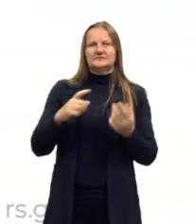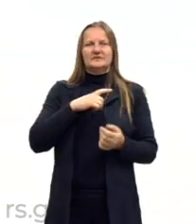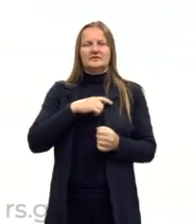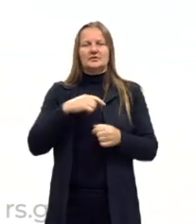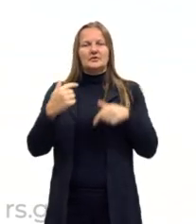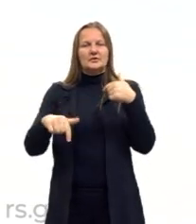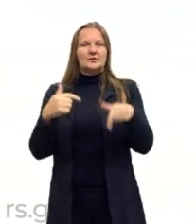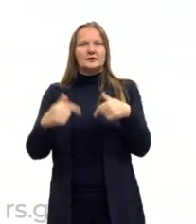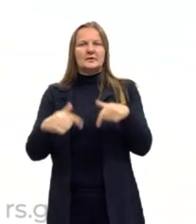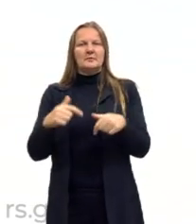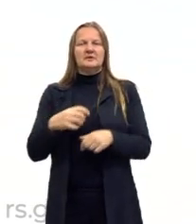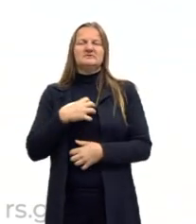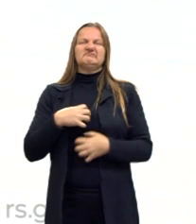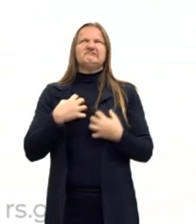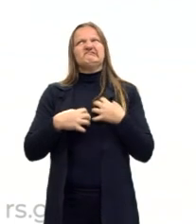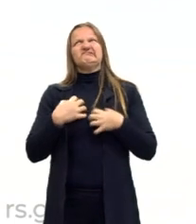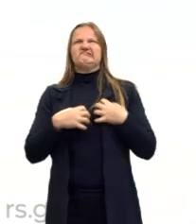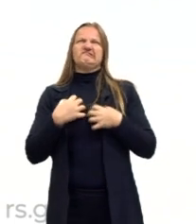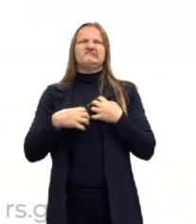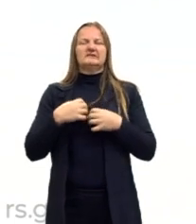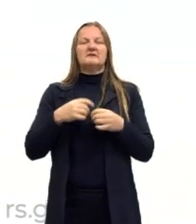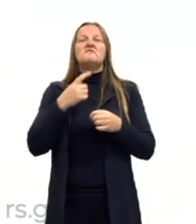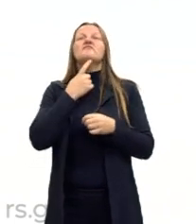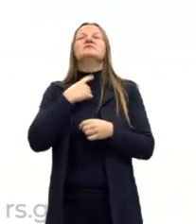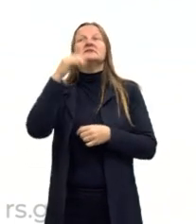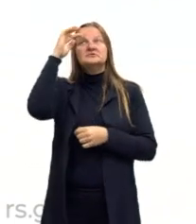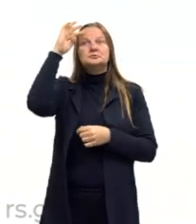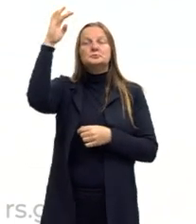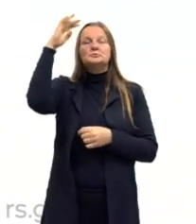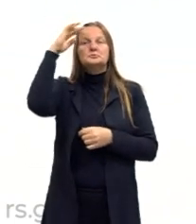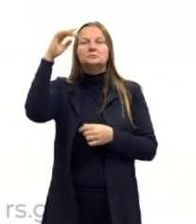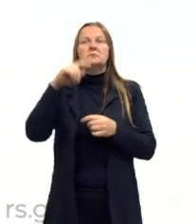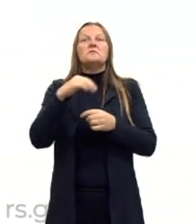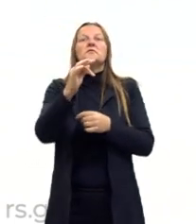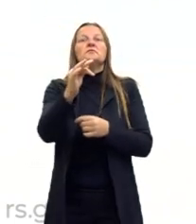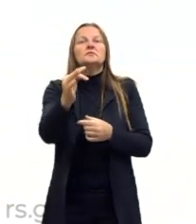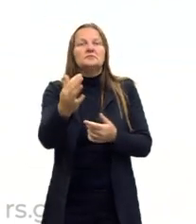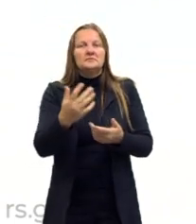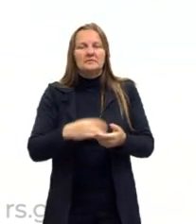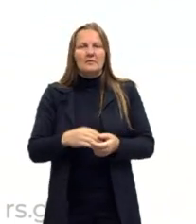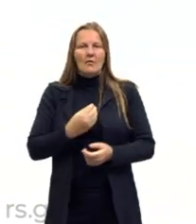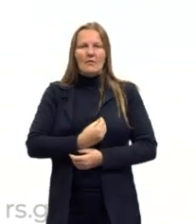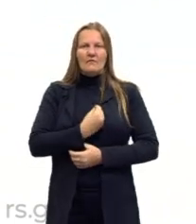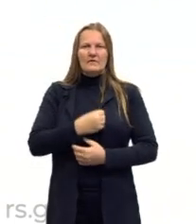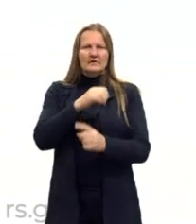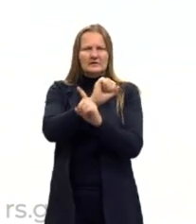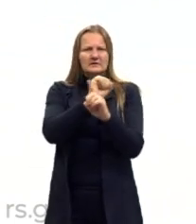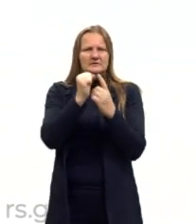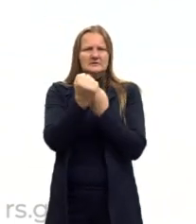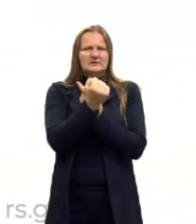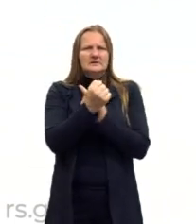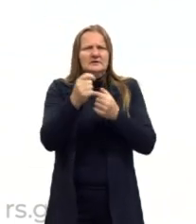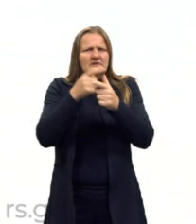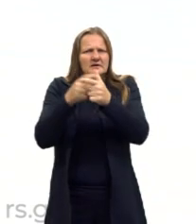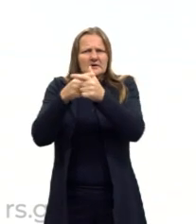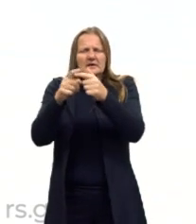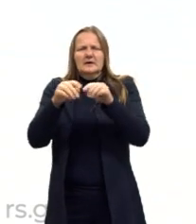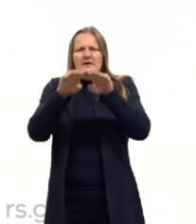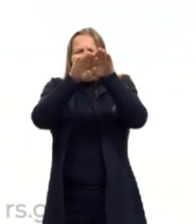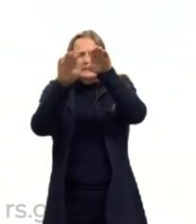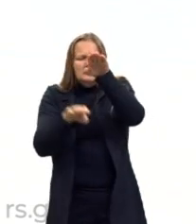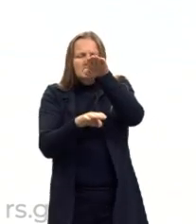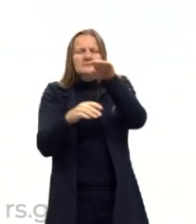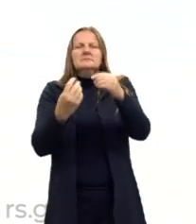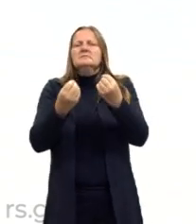emprego insatisfatório, sonhando com um emprego bom? Nós vamos viver numa sociedade com problemas, desigual?